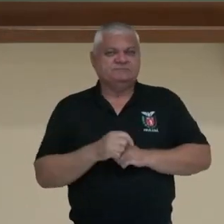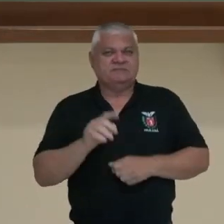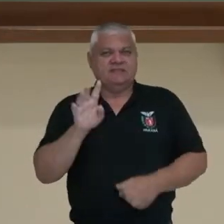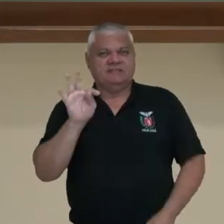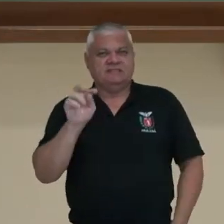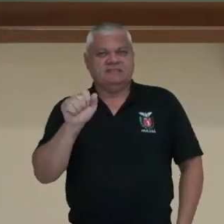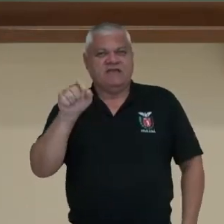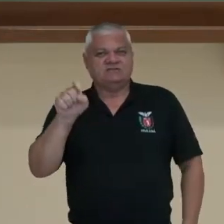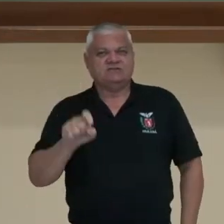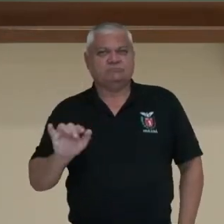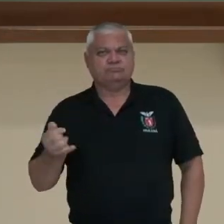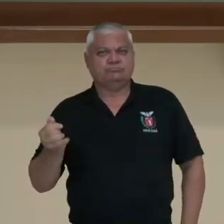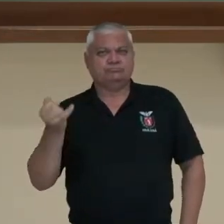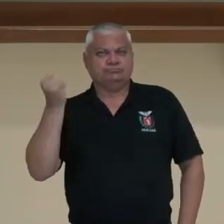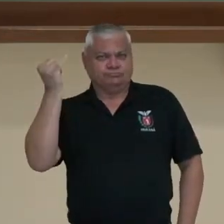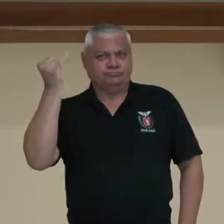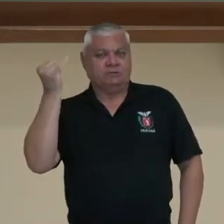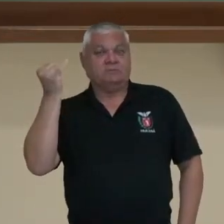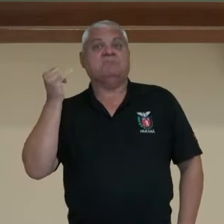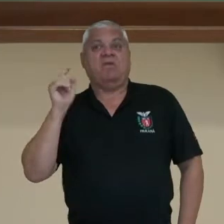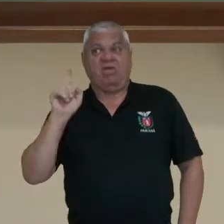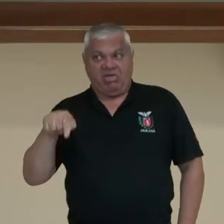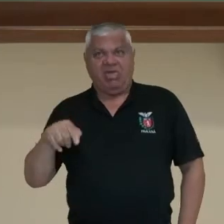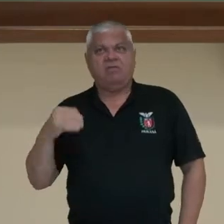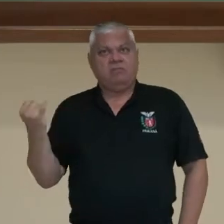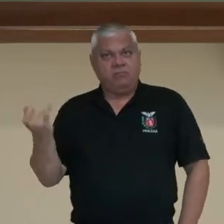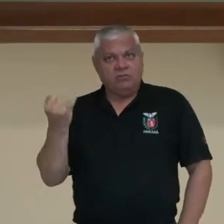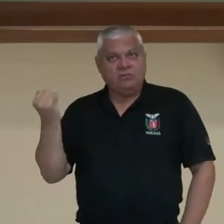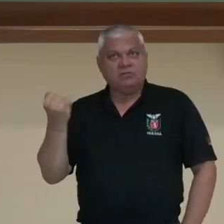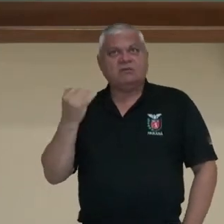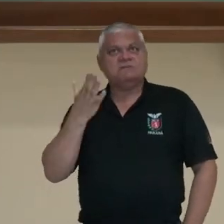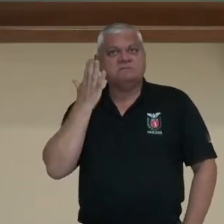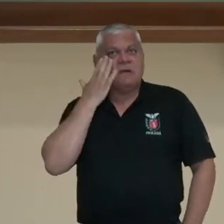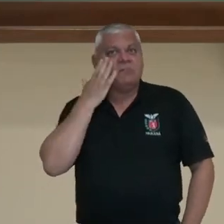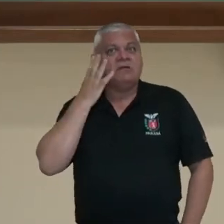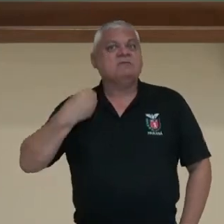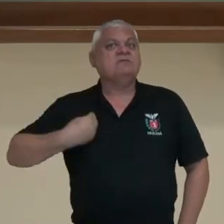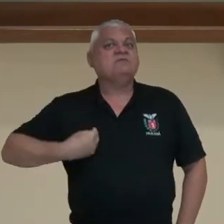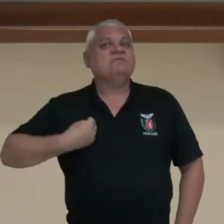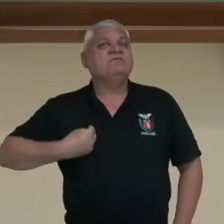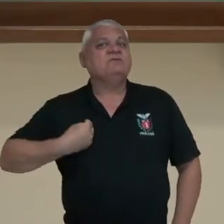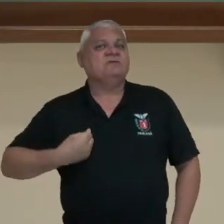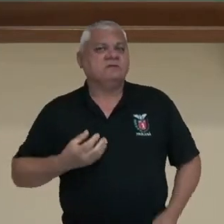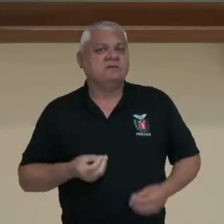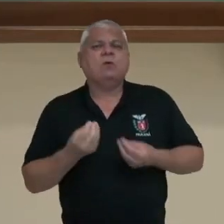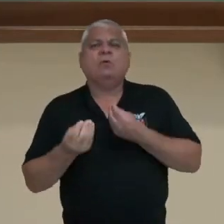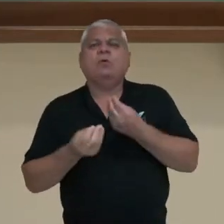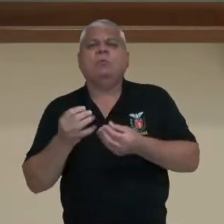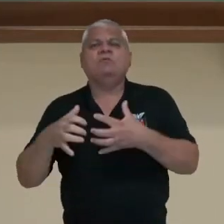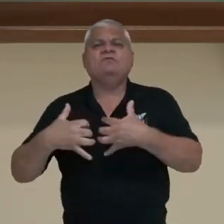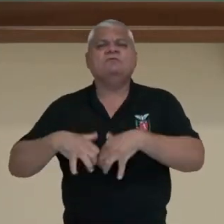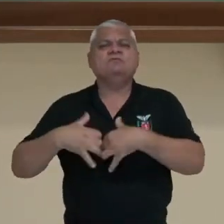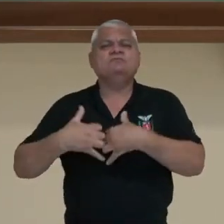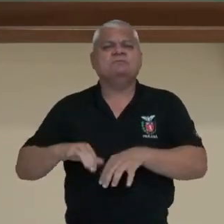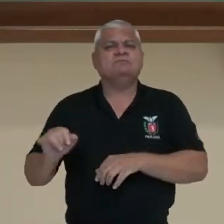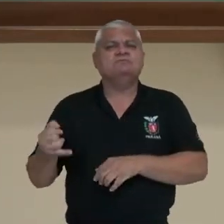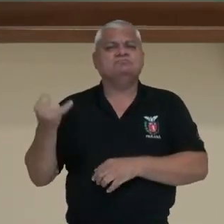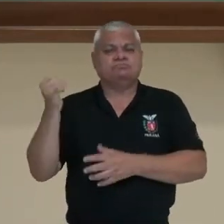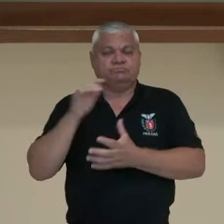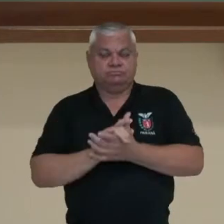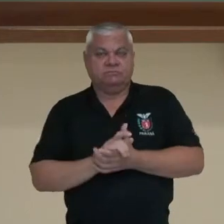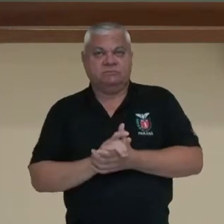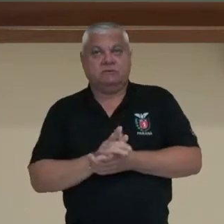de juro, extremamente importante na nossa vida. Vocês sabem como que ela funciona, tanto para